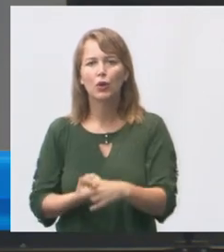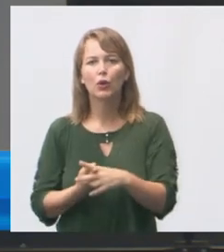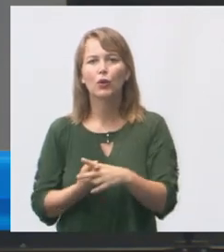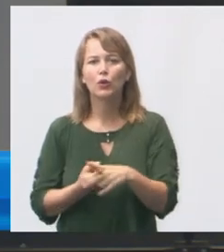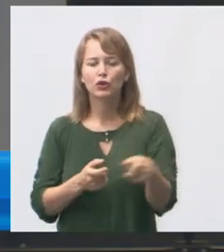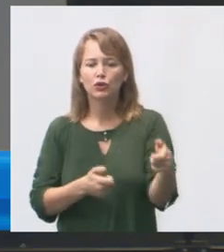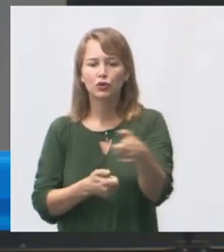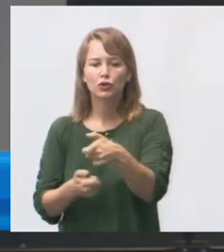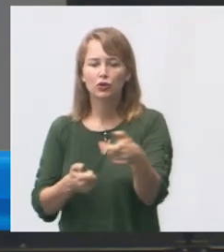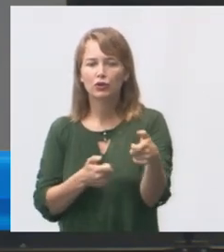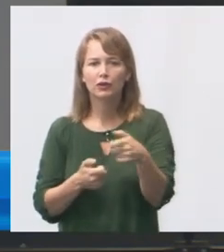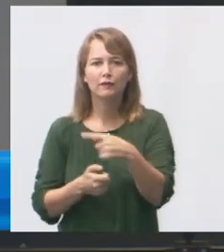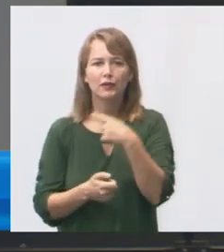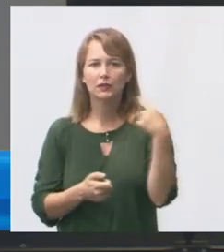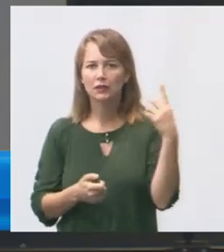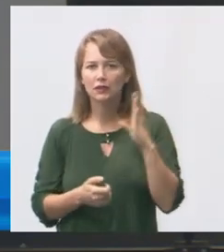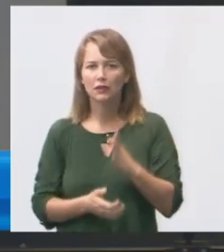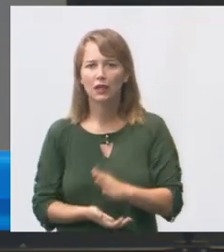vencidos